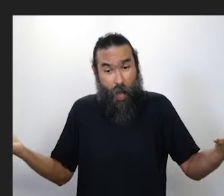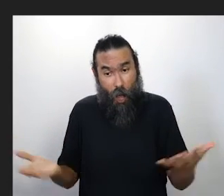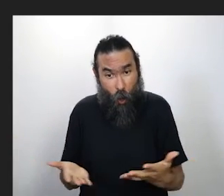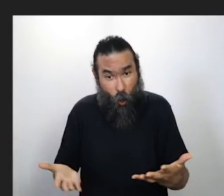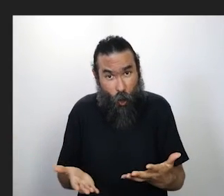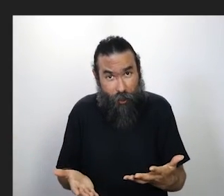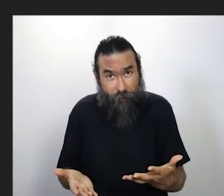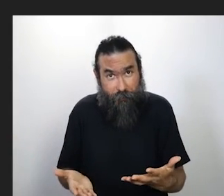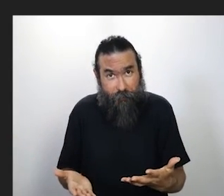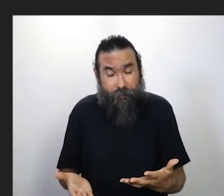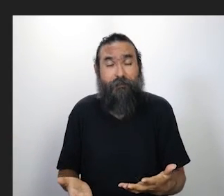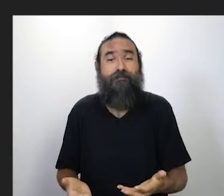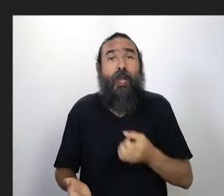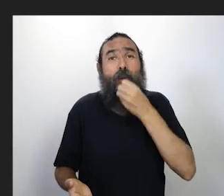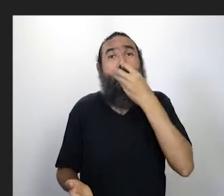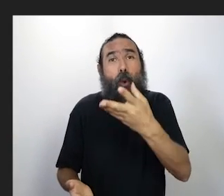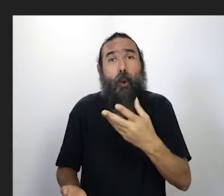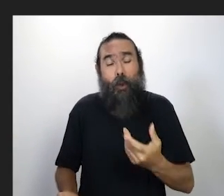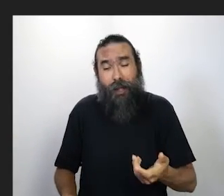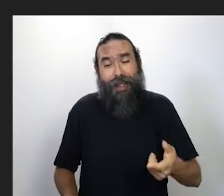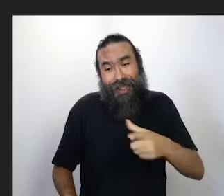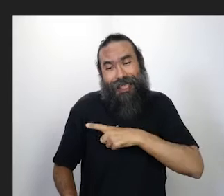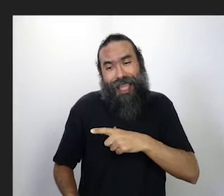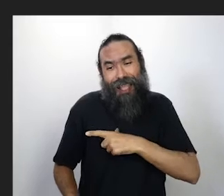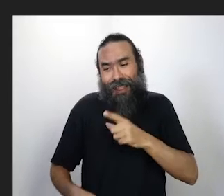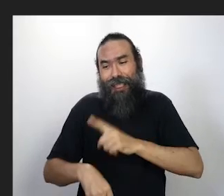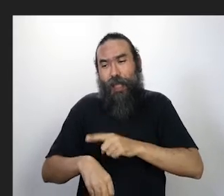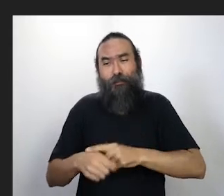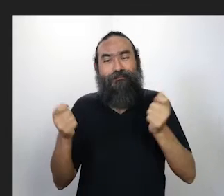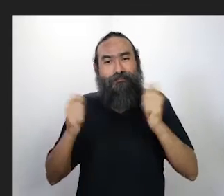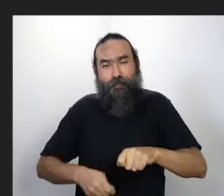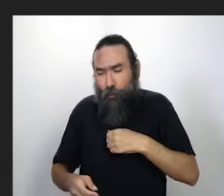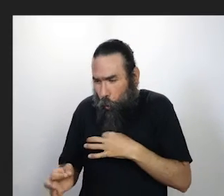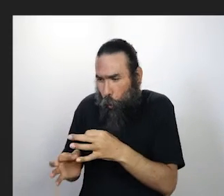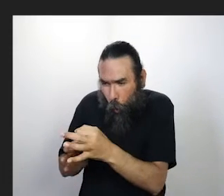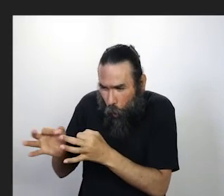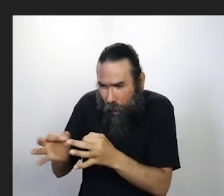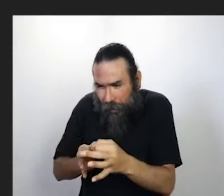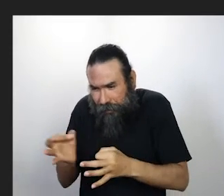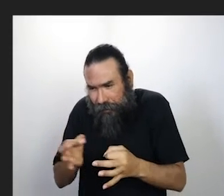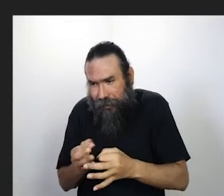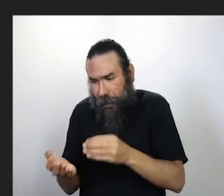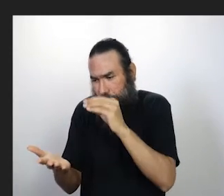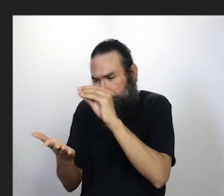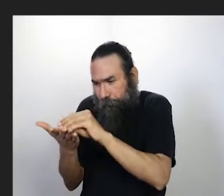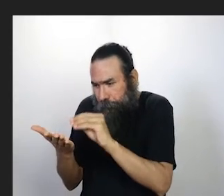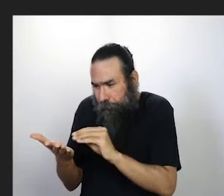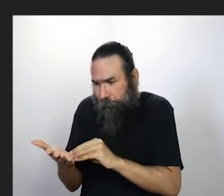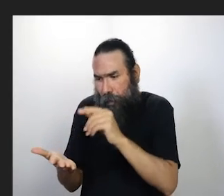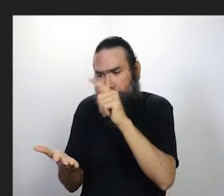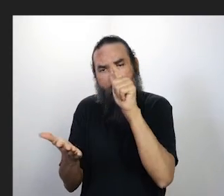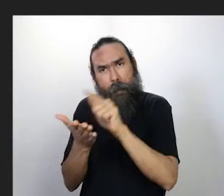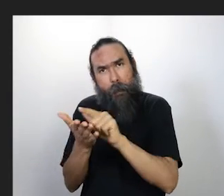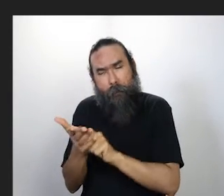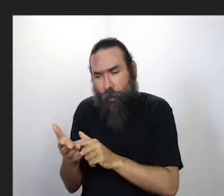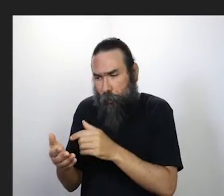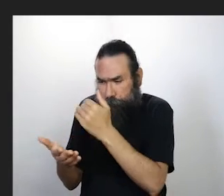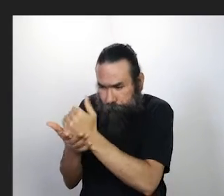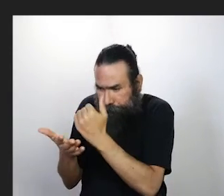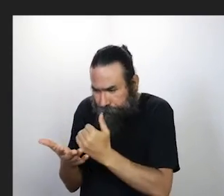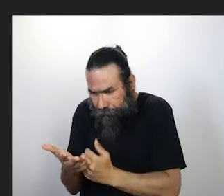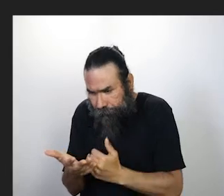sido, nesse sentido, tem sido incrível, que eu estou conseguindo organizar, colocar no papel e